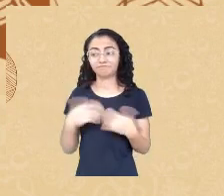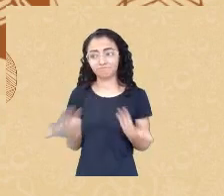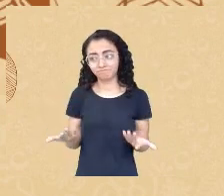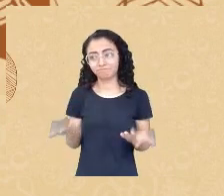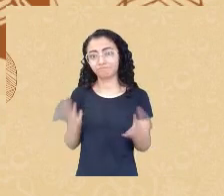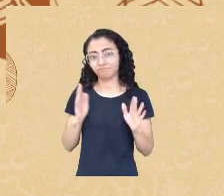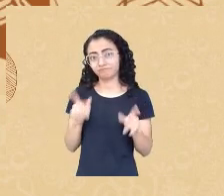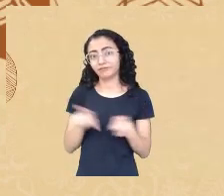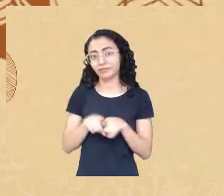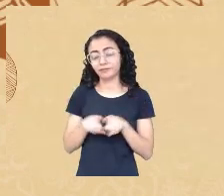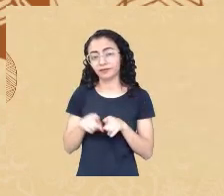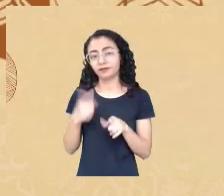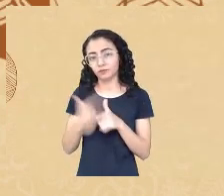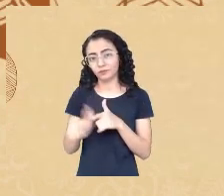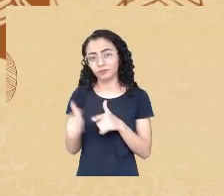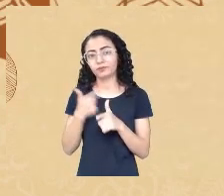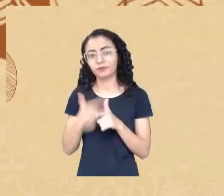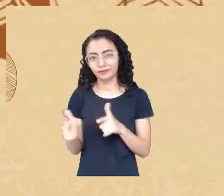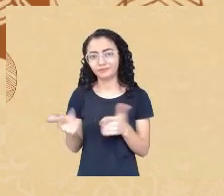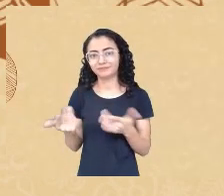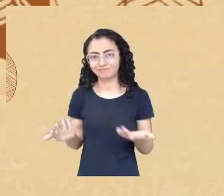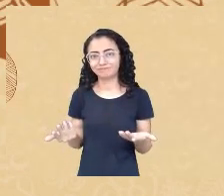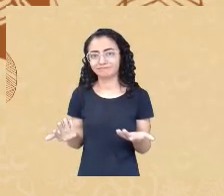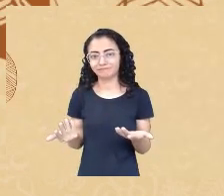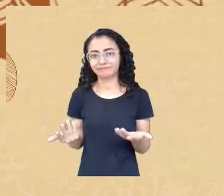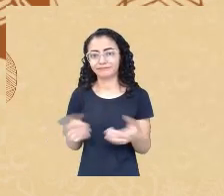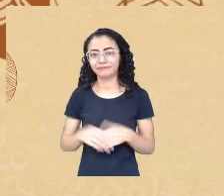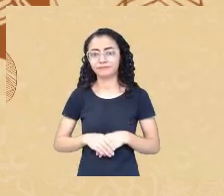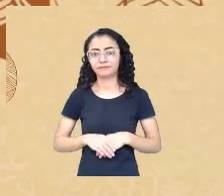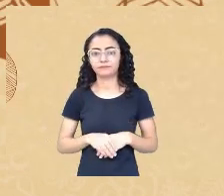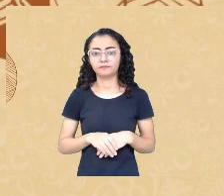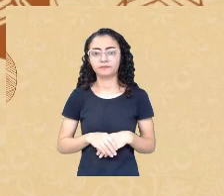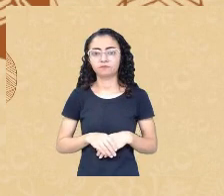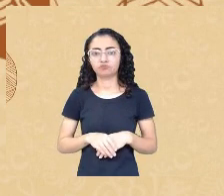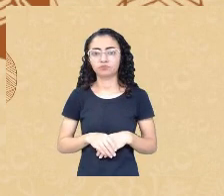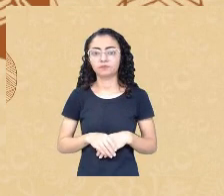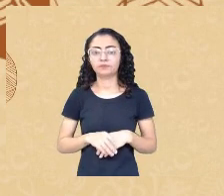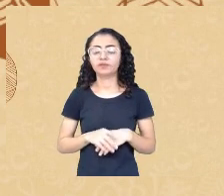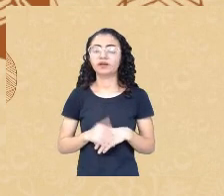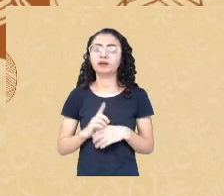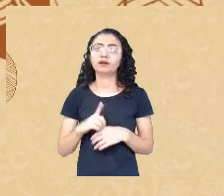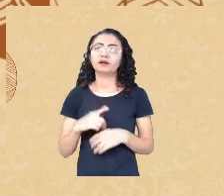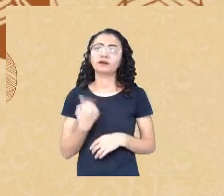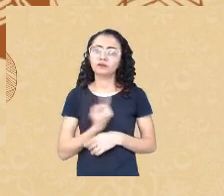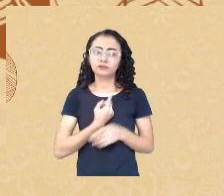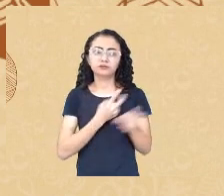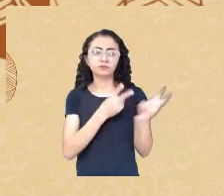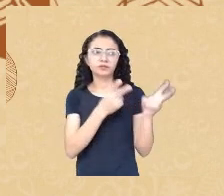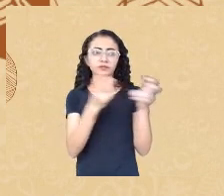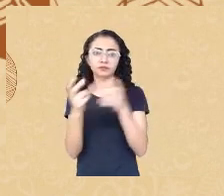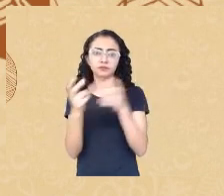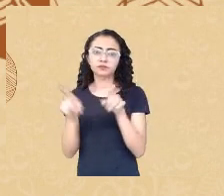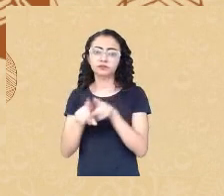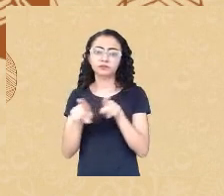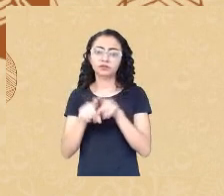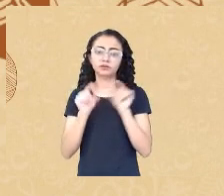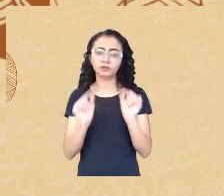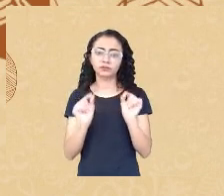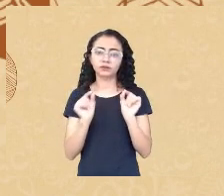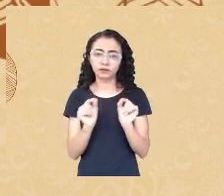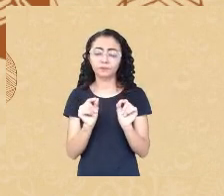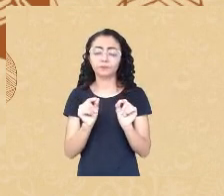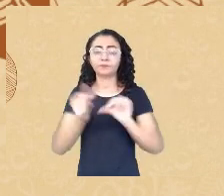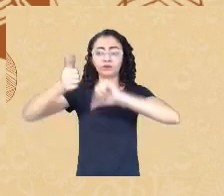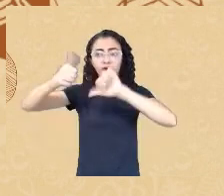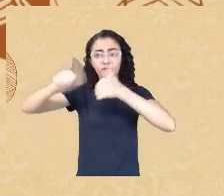nosso tipo de seleção e visualizamos bem honestamente que a avaliação psicológica ela